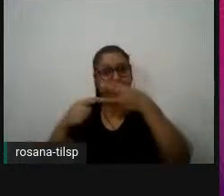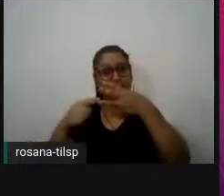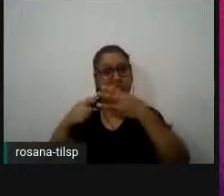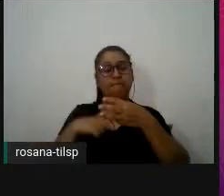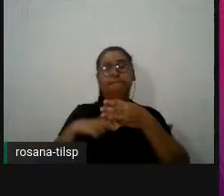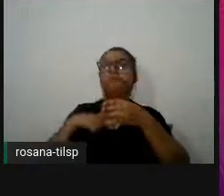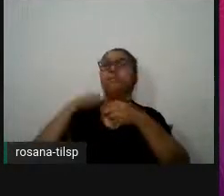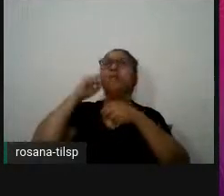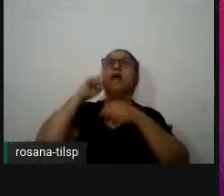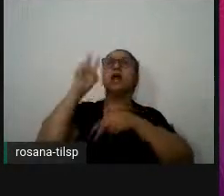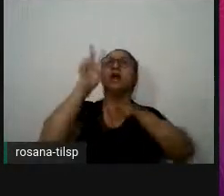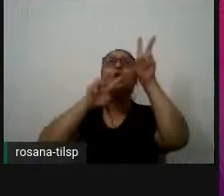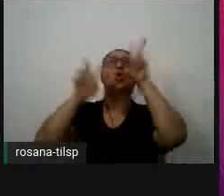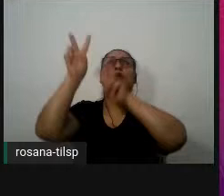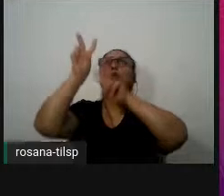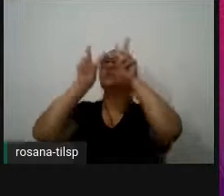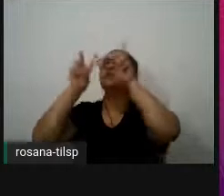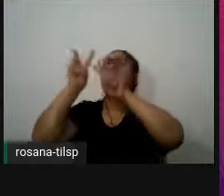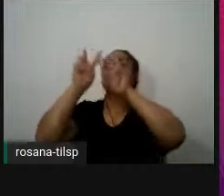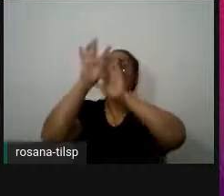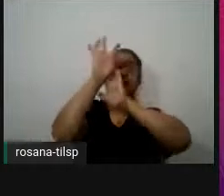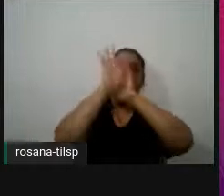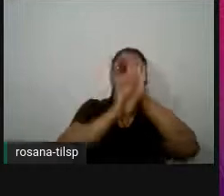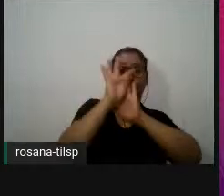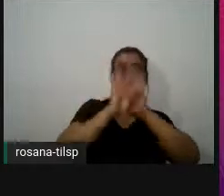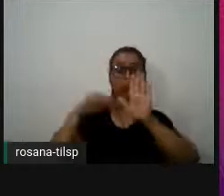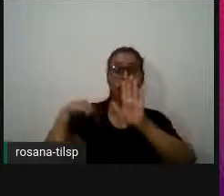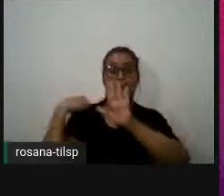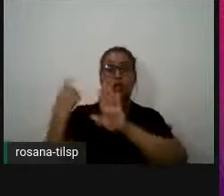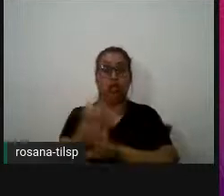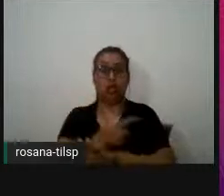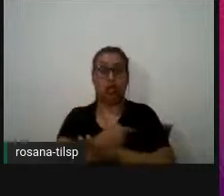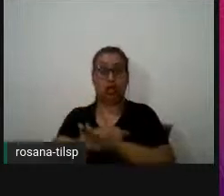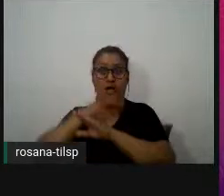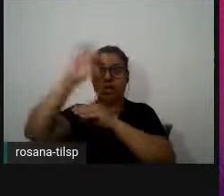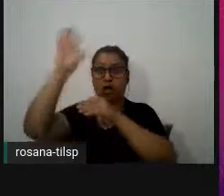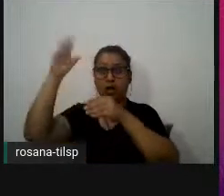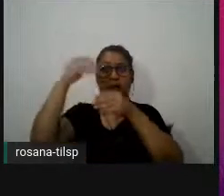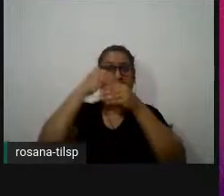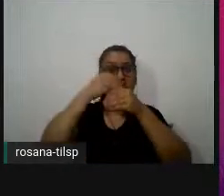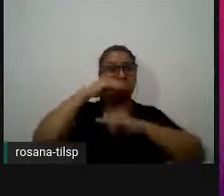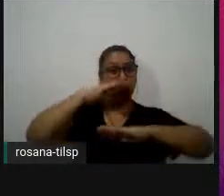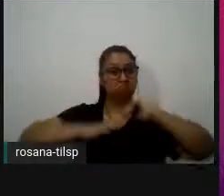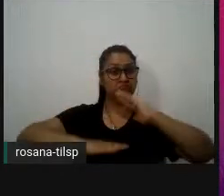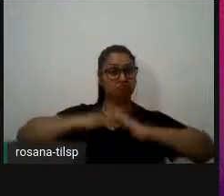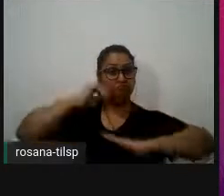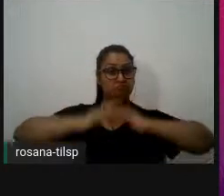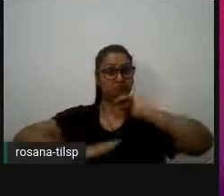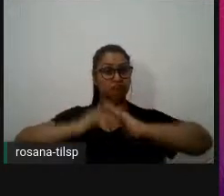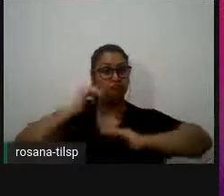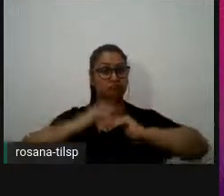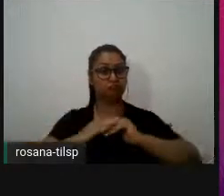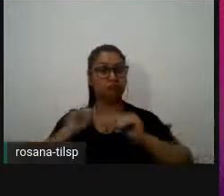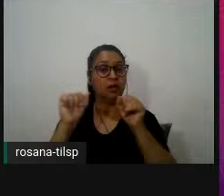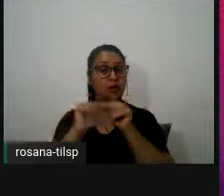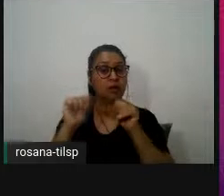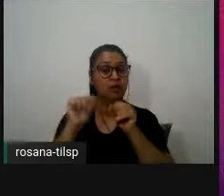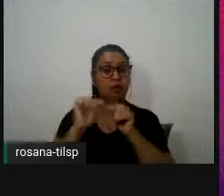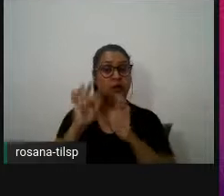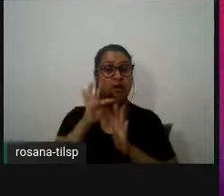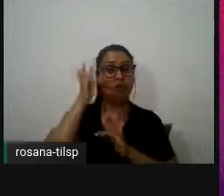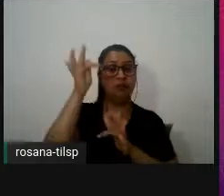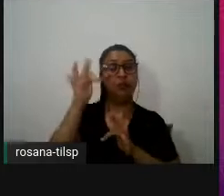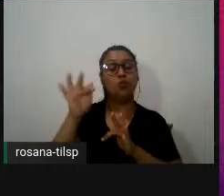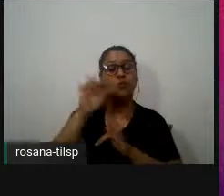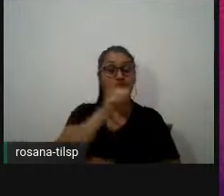textos autênticos aqui nós reproduzimos esta questão ainda de partir das práticas de referência para posteriormente levar os